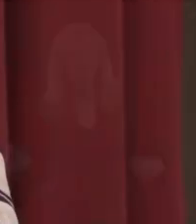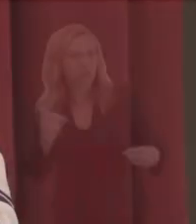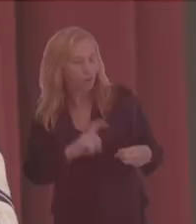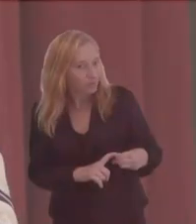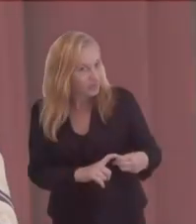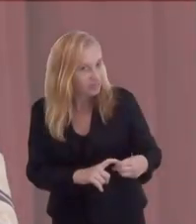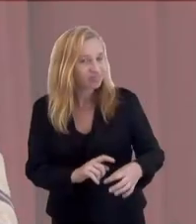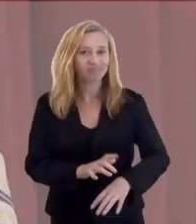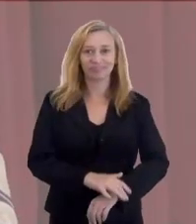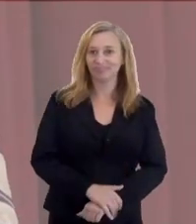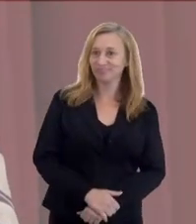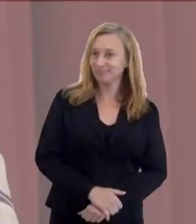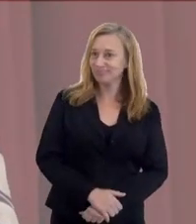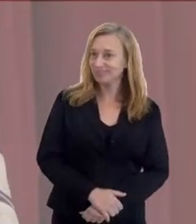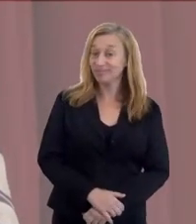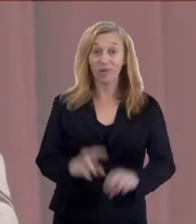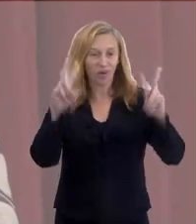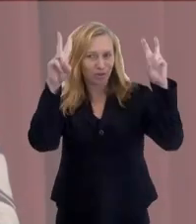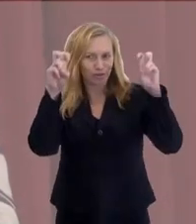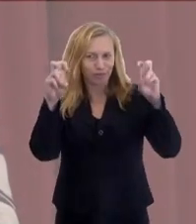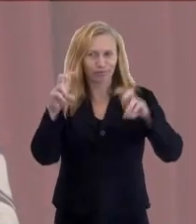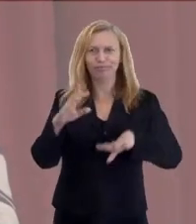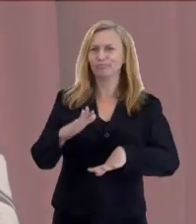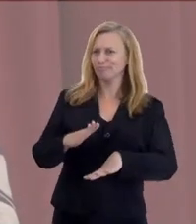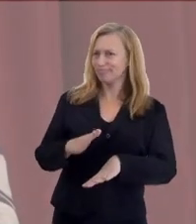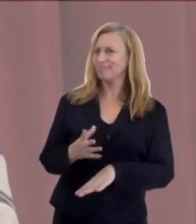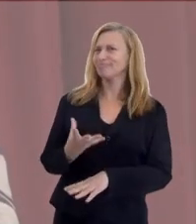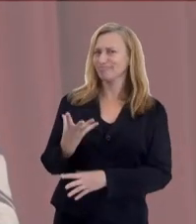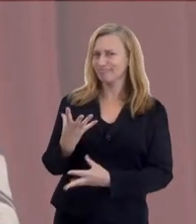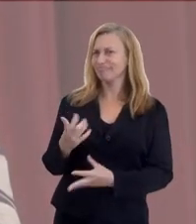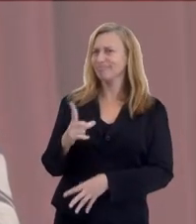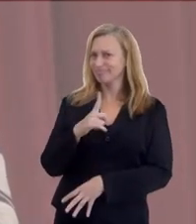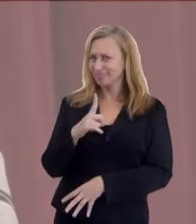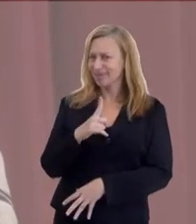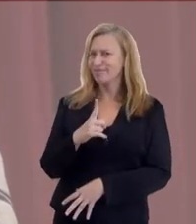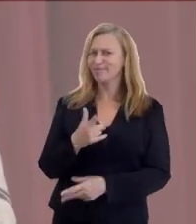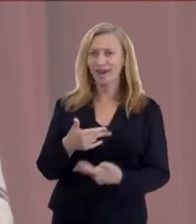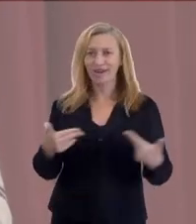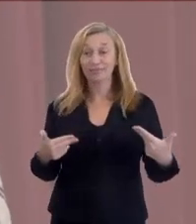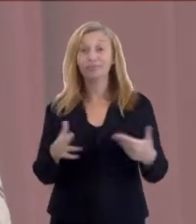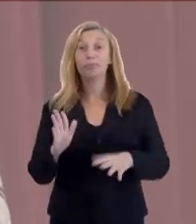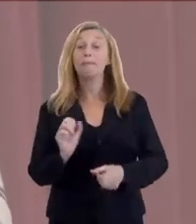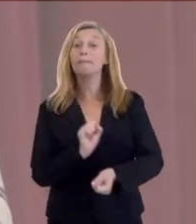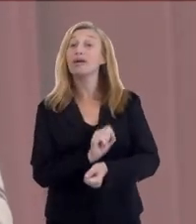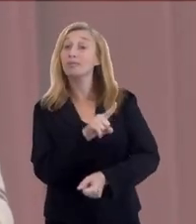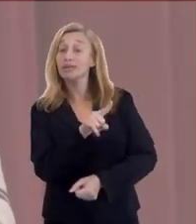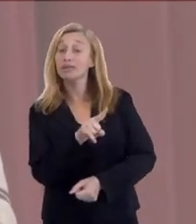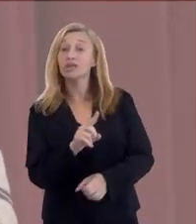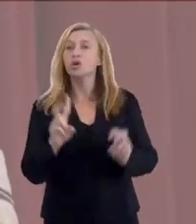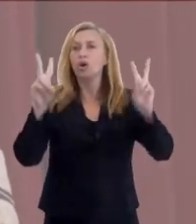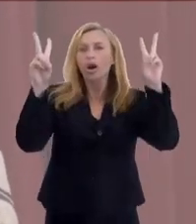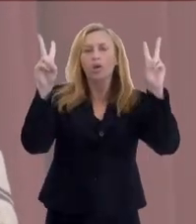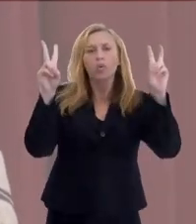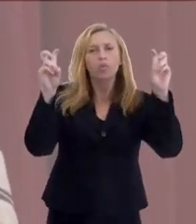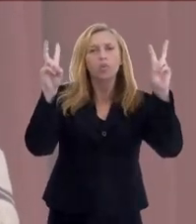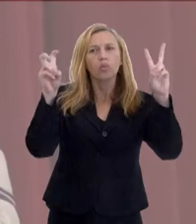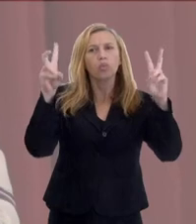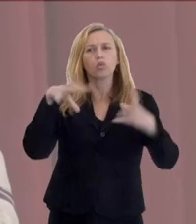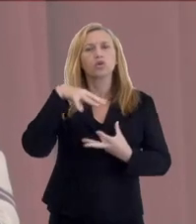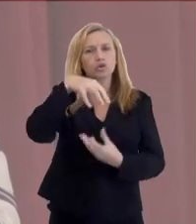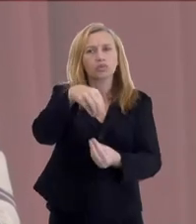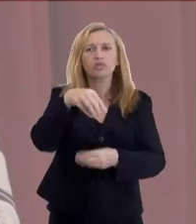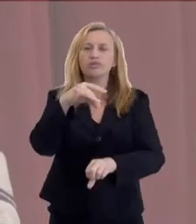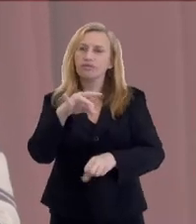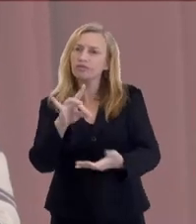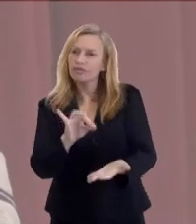Bem, estamos de volta. E o assunto é o que não falta, né? Então nós paramos ali, onde o